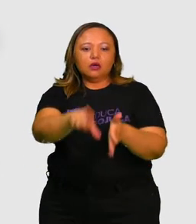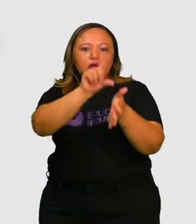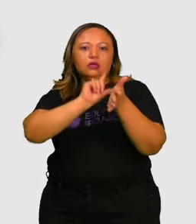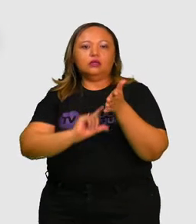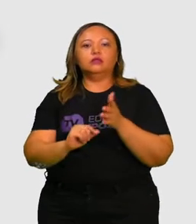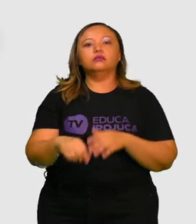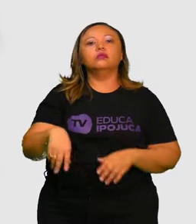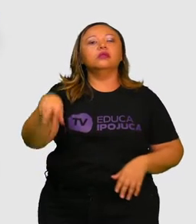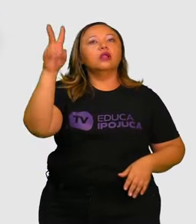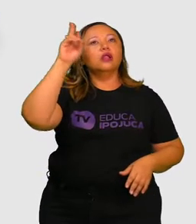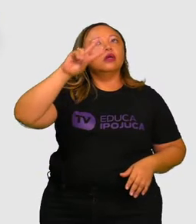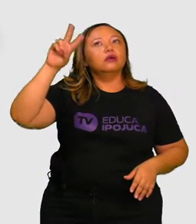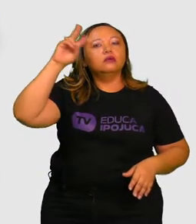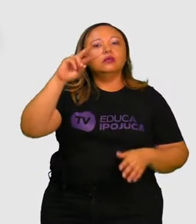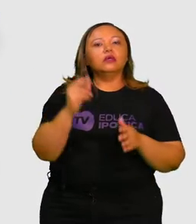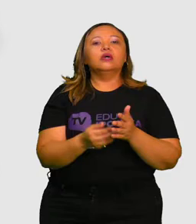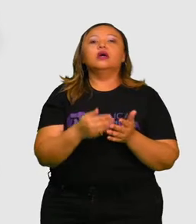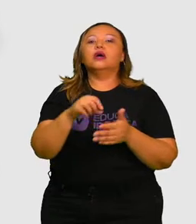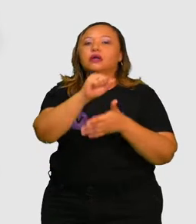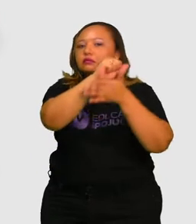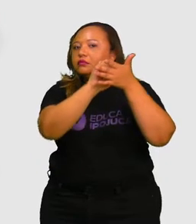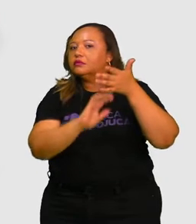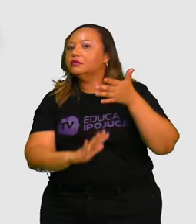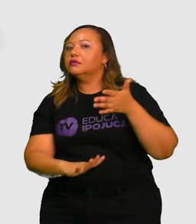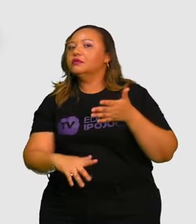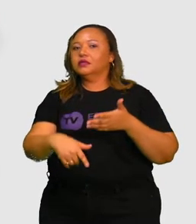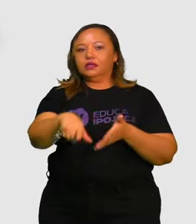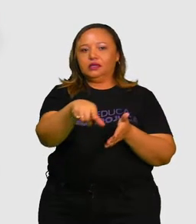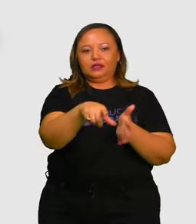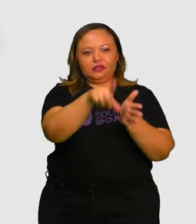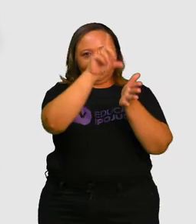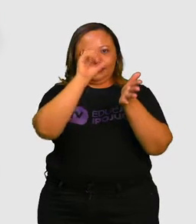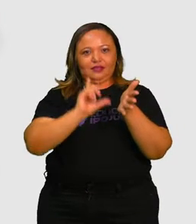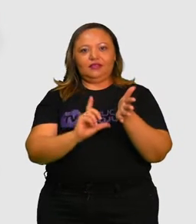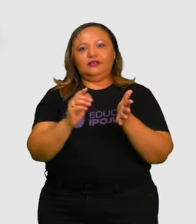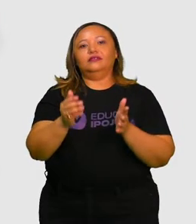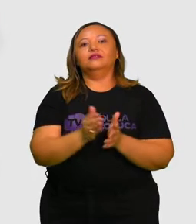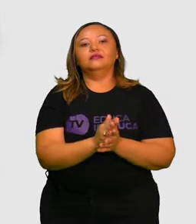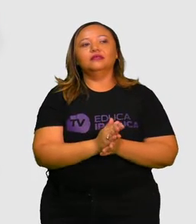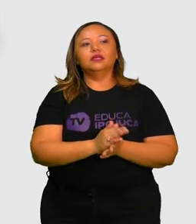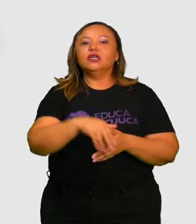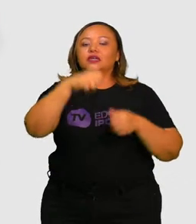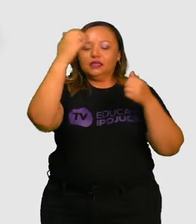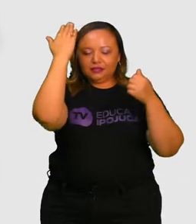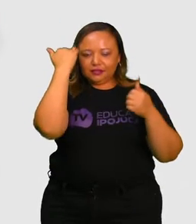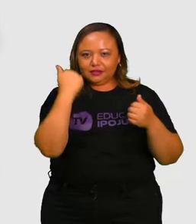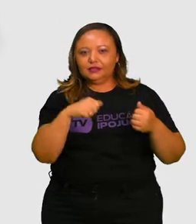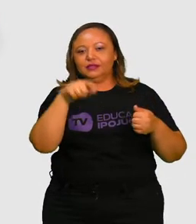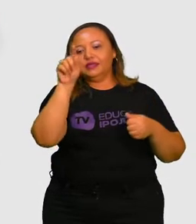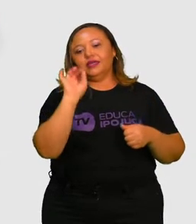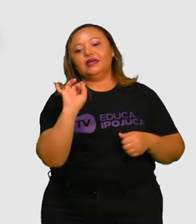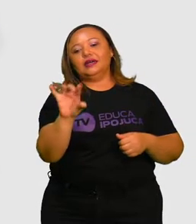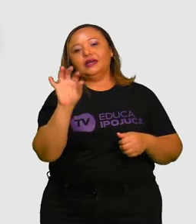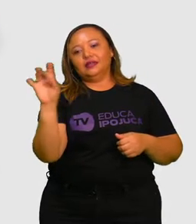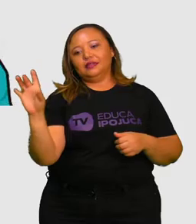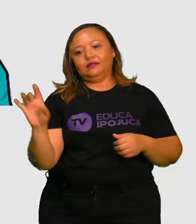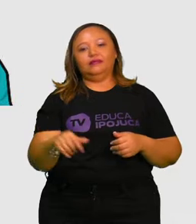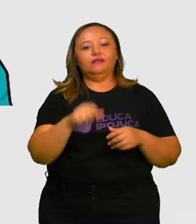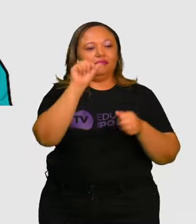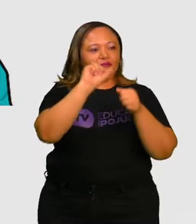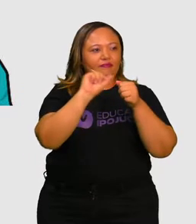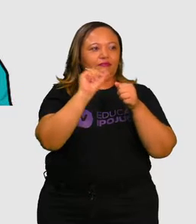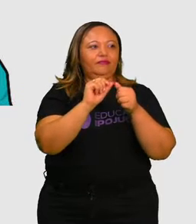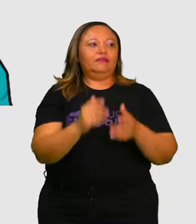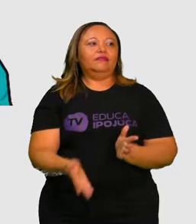antes disso, vamos retomar o desafio que eu tenho certeza que todos fizeram e peguem os cadernos para a gente conferir.